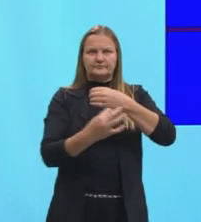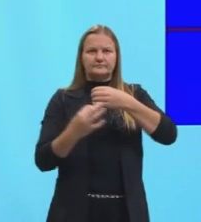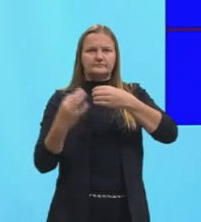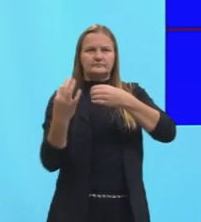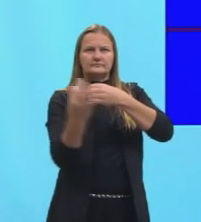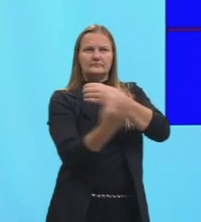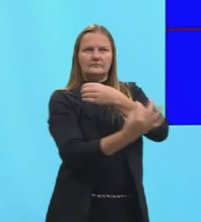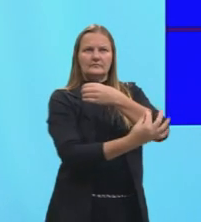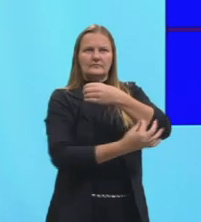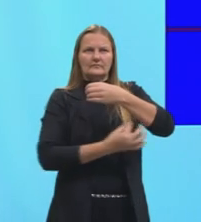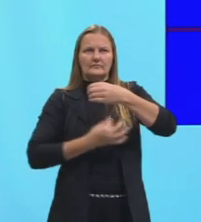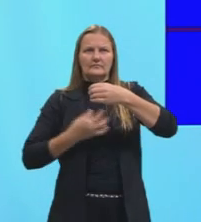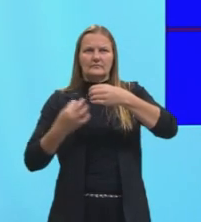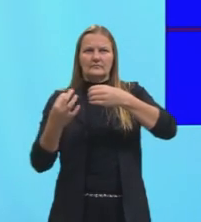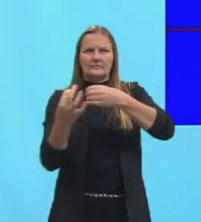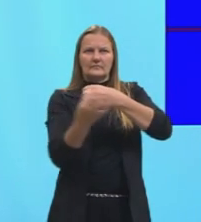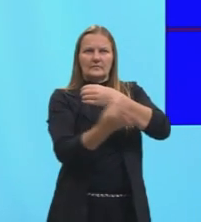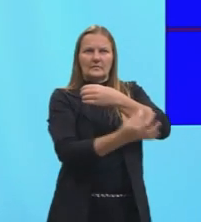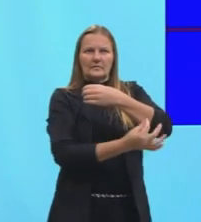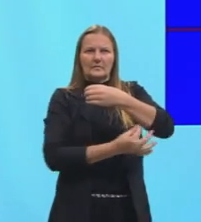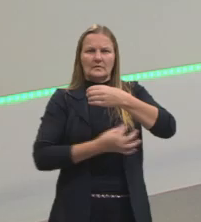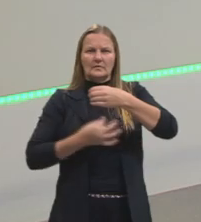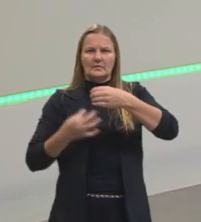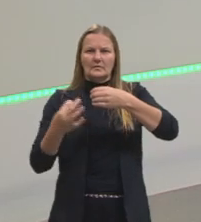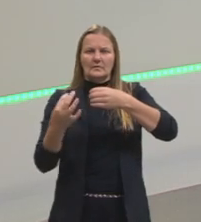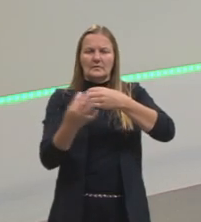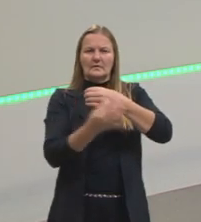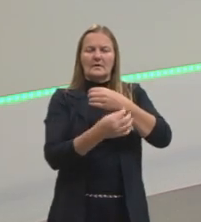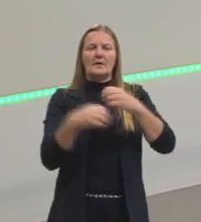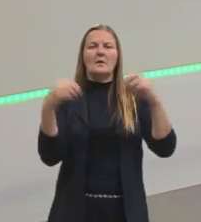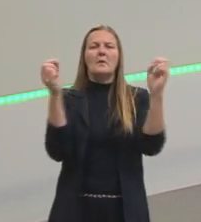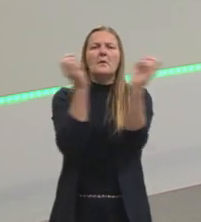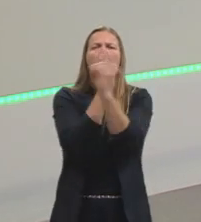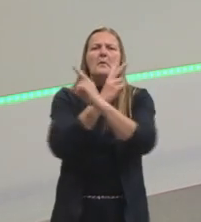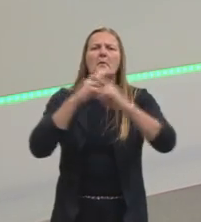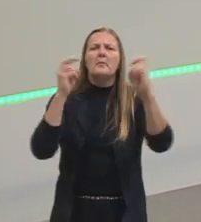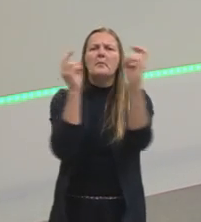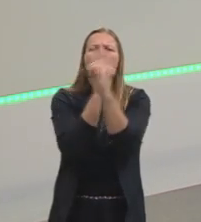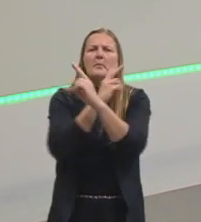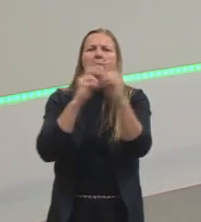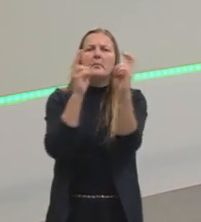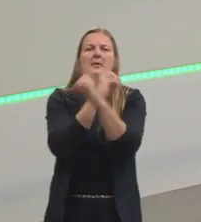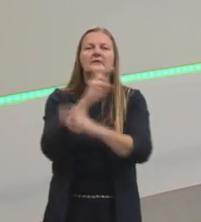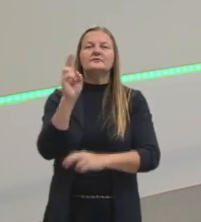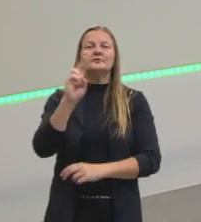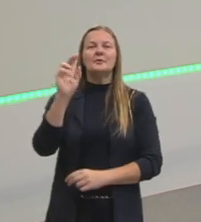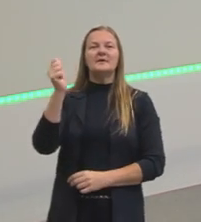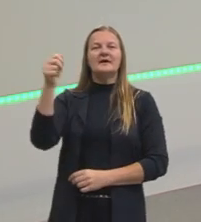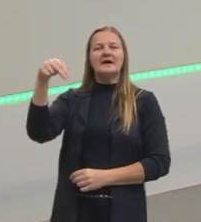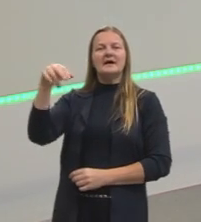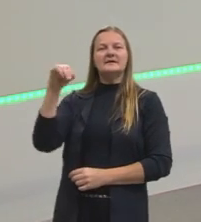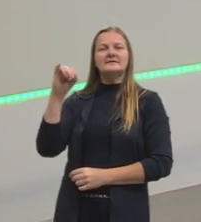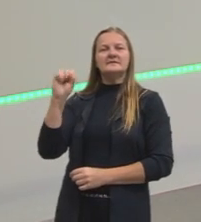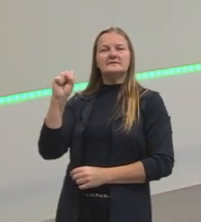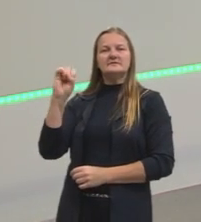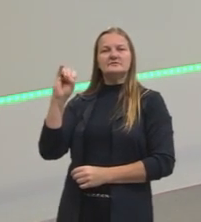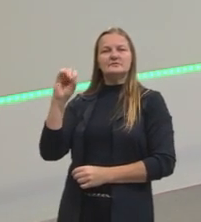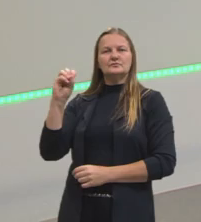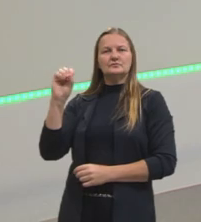aqui também, tá, meninos e meninas? E aí, o que que acontece? Esses ventos alísios, ó, aqui em cima, eu vou mostrar aqui pra vocês,